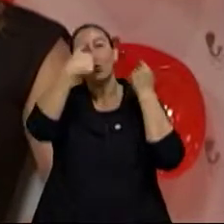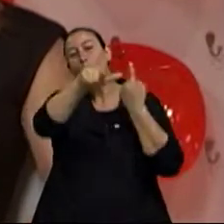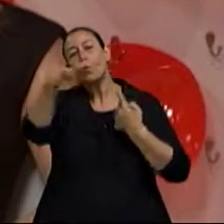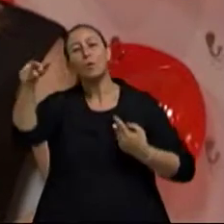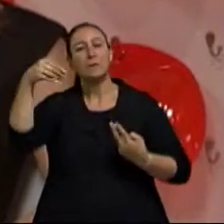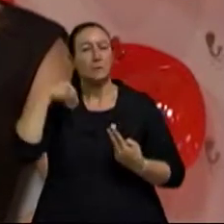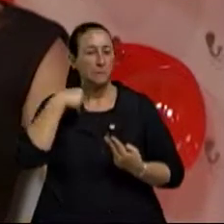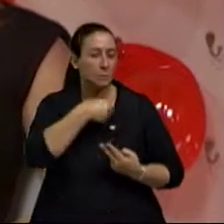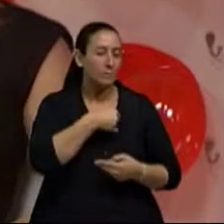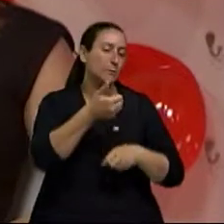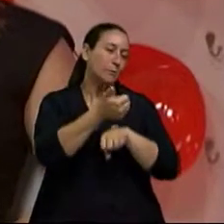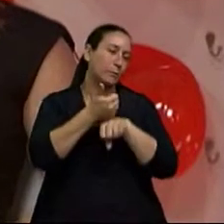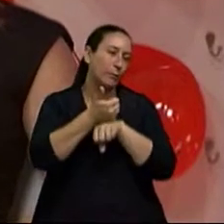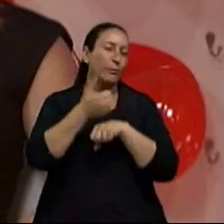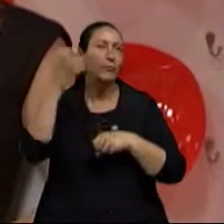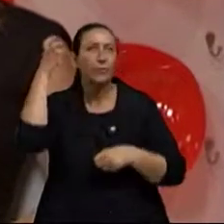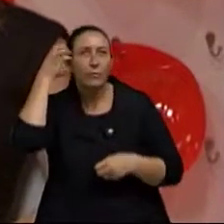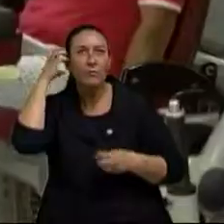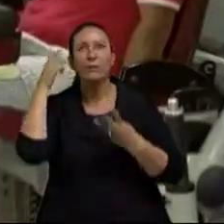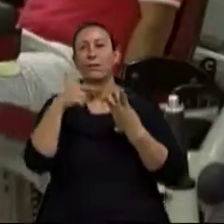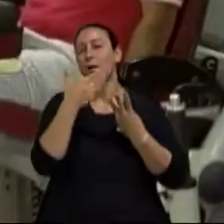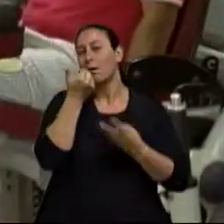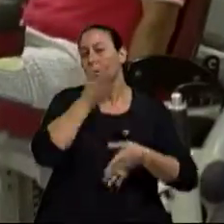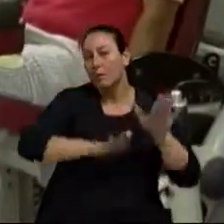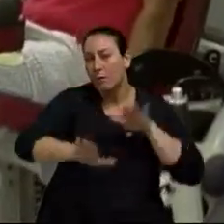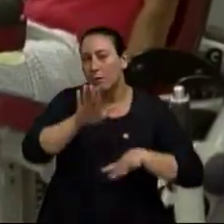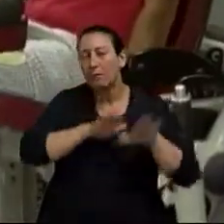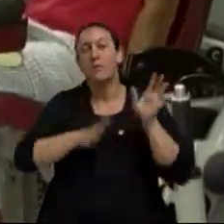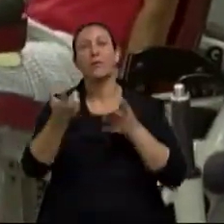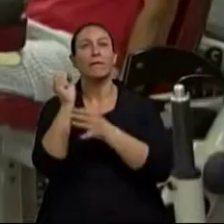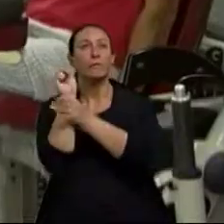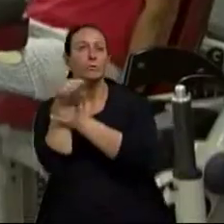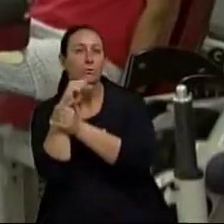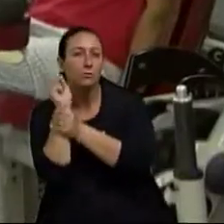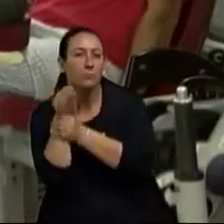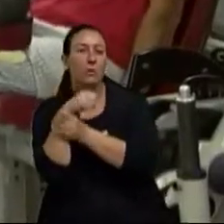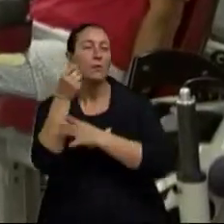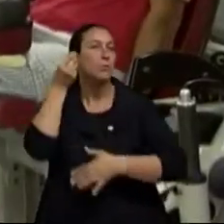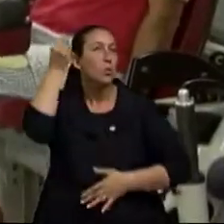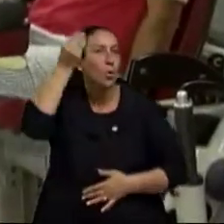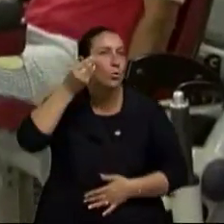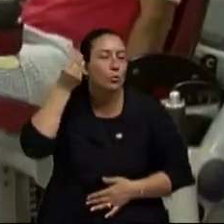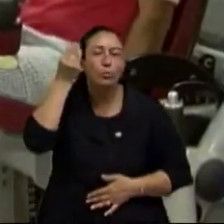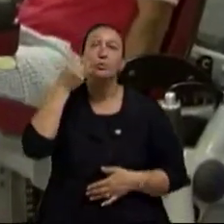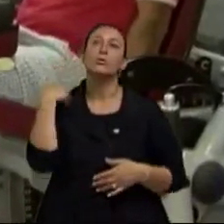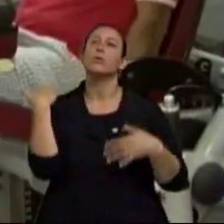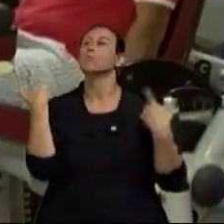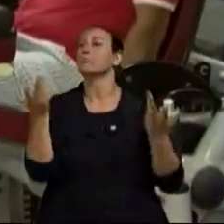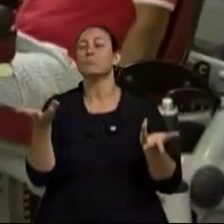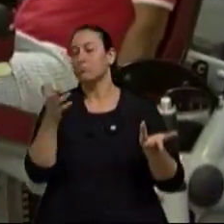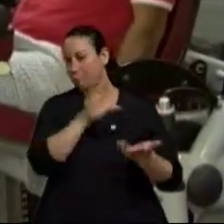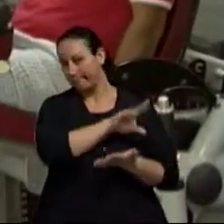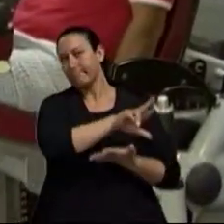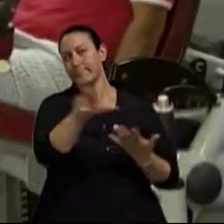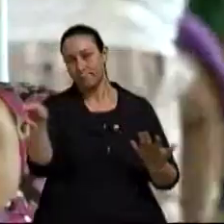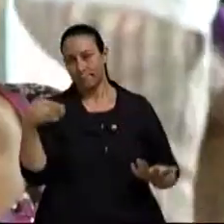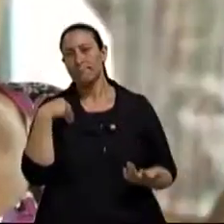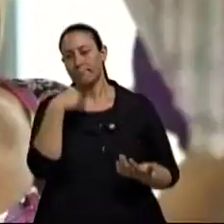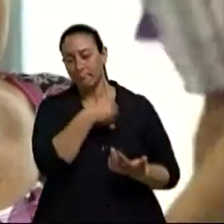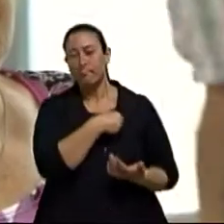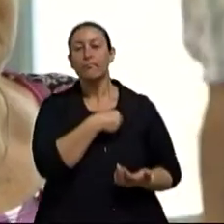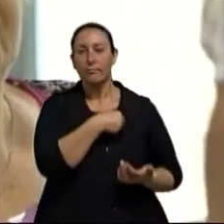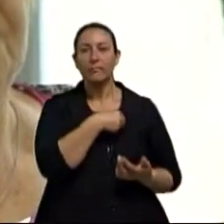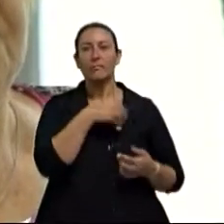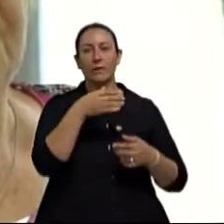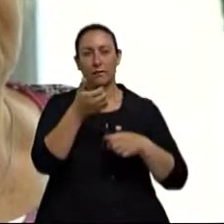profissões, como nutrição, fisioterapia, psicologia, com os médicos também, com esse